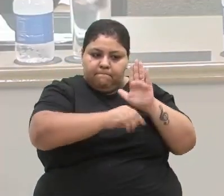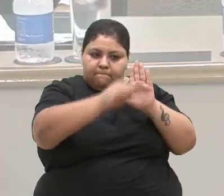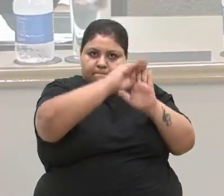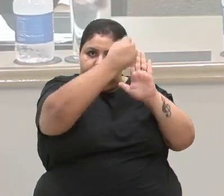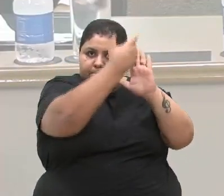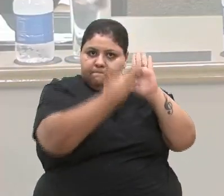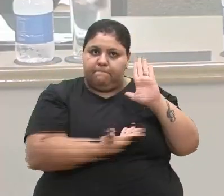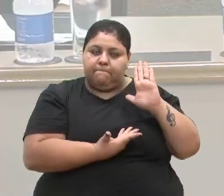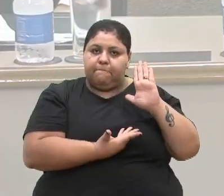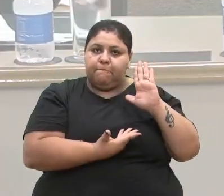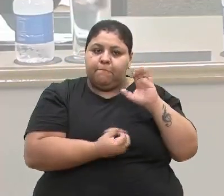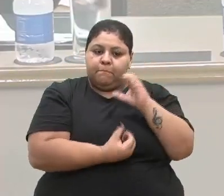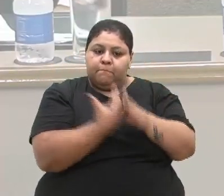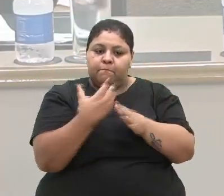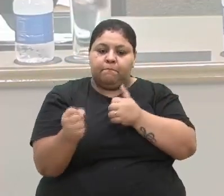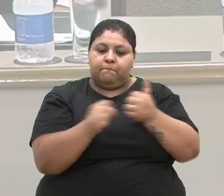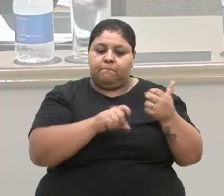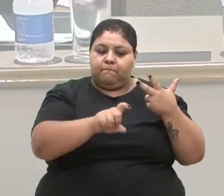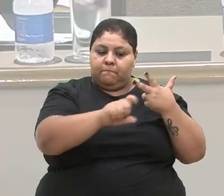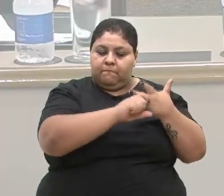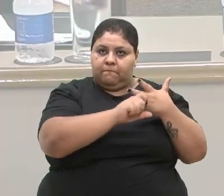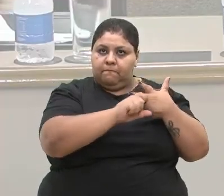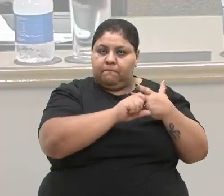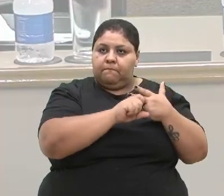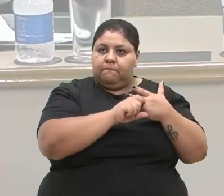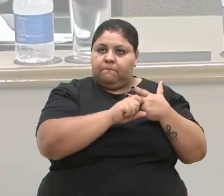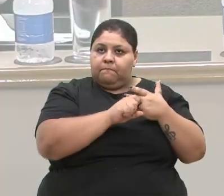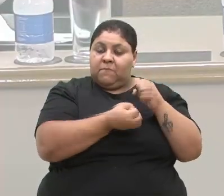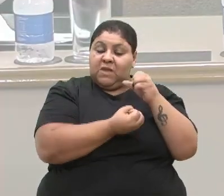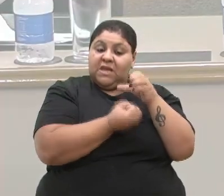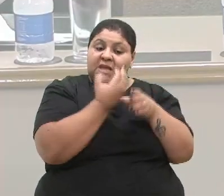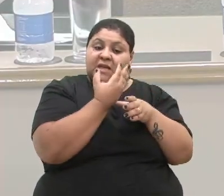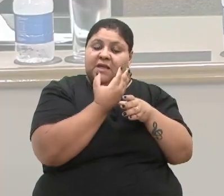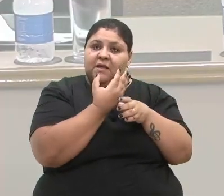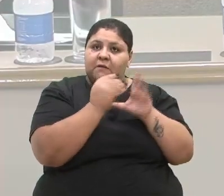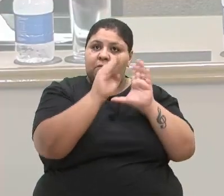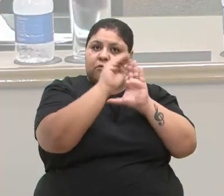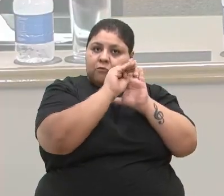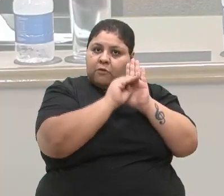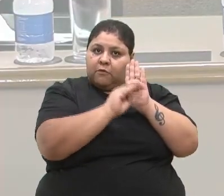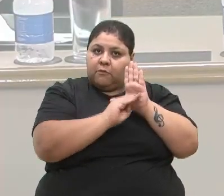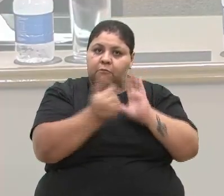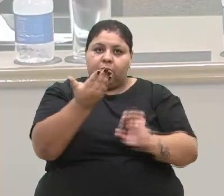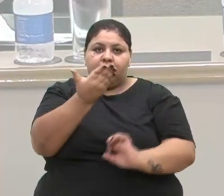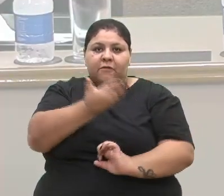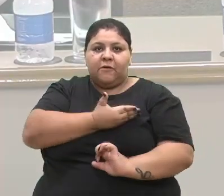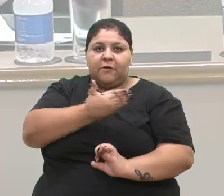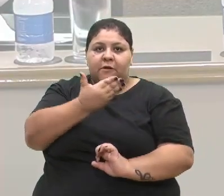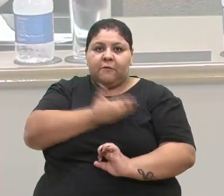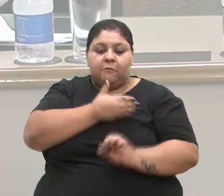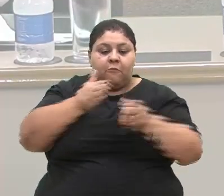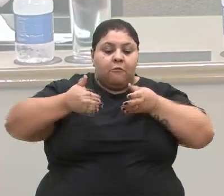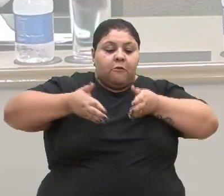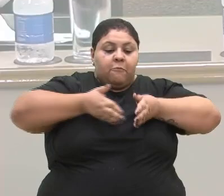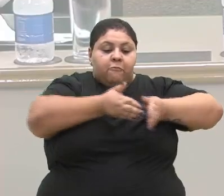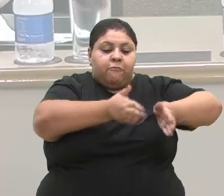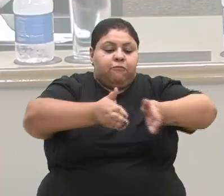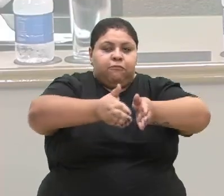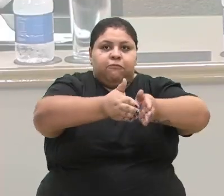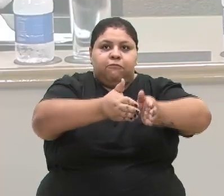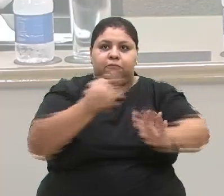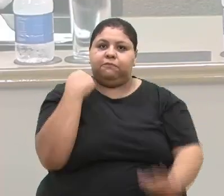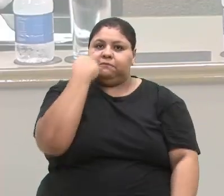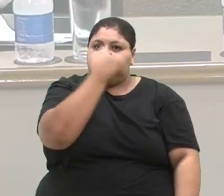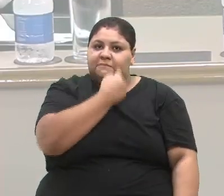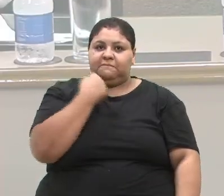ementado de autoria do Poder Executivo, que institui o programa Amigos do Roteiro Caminhos de